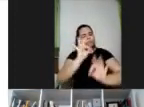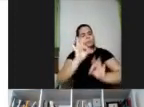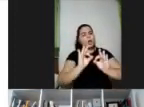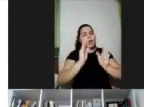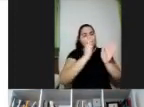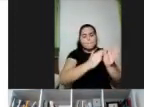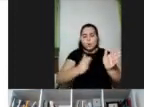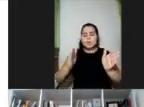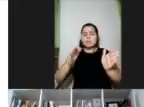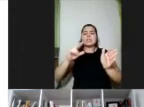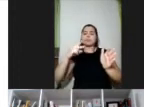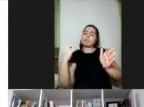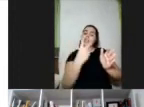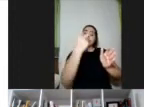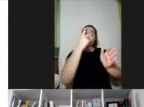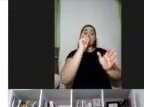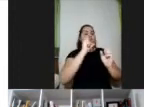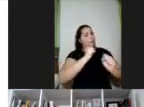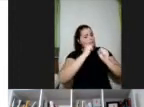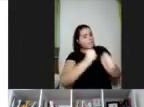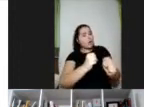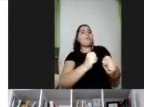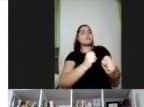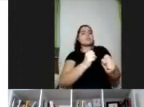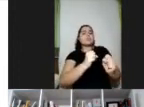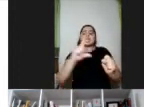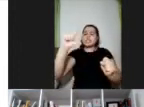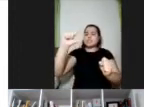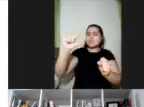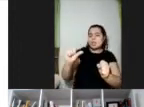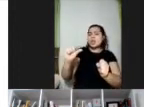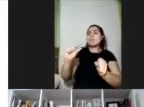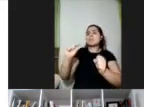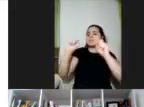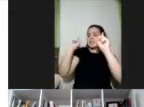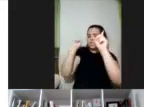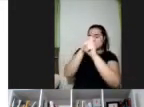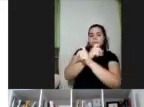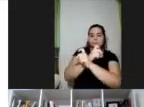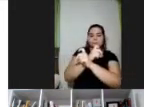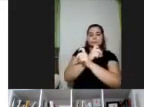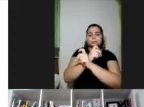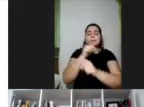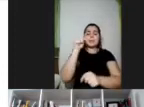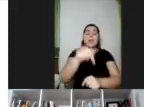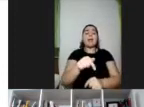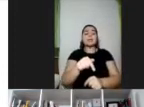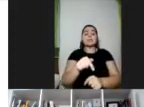valorize as suas potências e minimize o impacto das nossas dificuldades, né? Então, essa